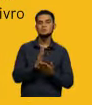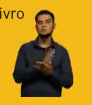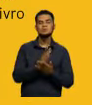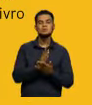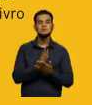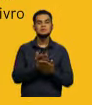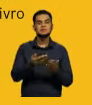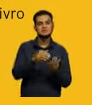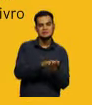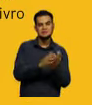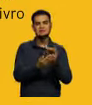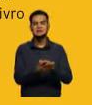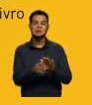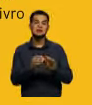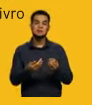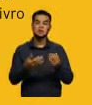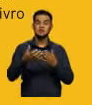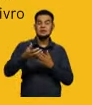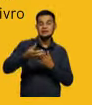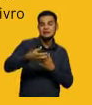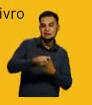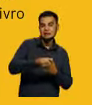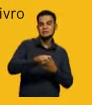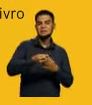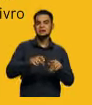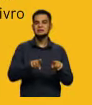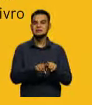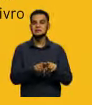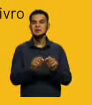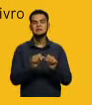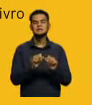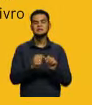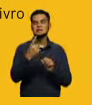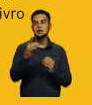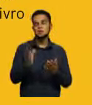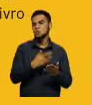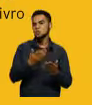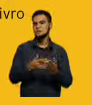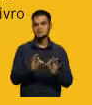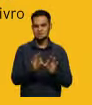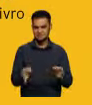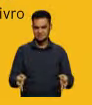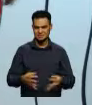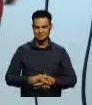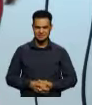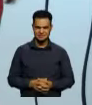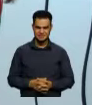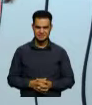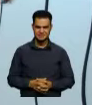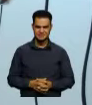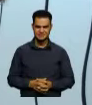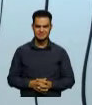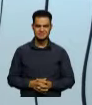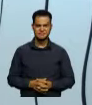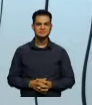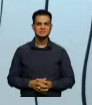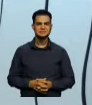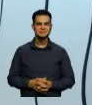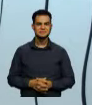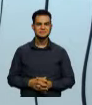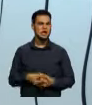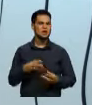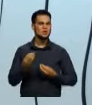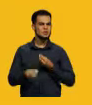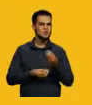metade e grampeadas nas dobras para fazer um livro simples. Como que é a estrutura desse